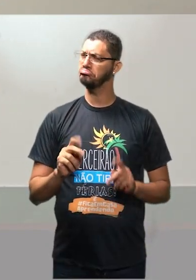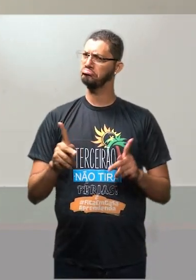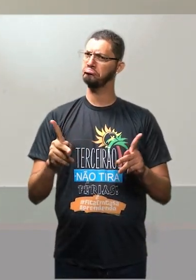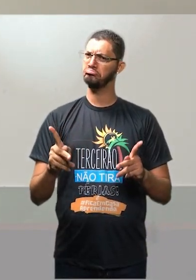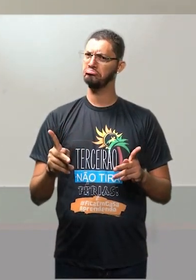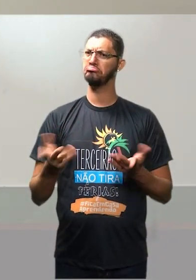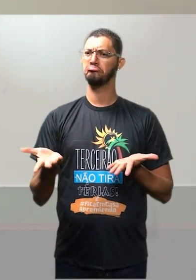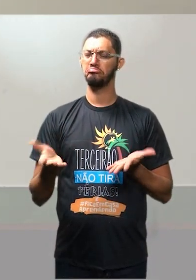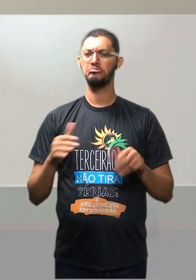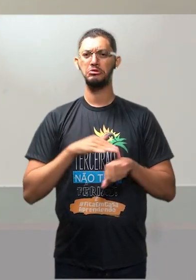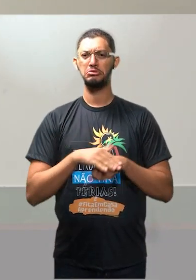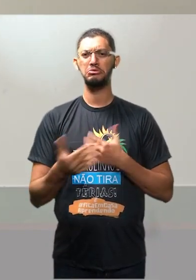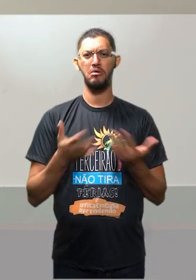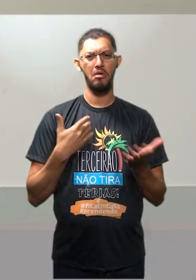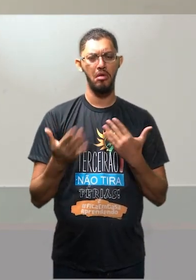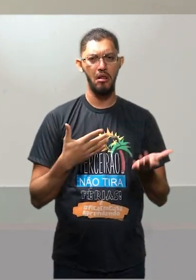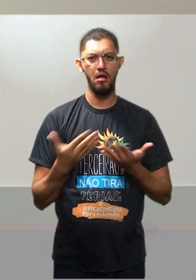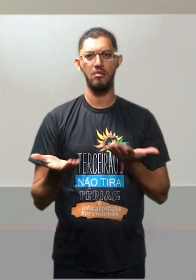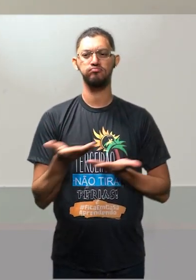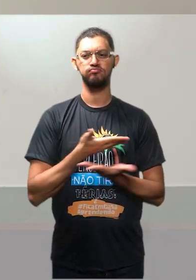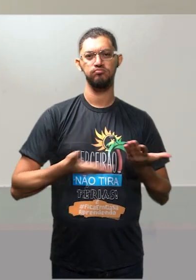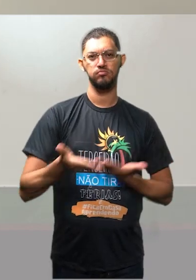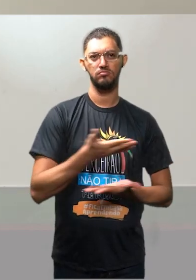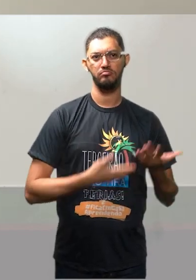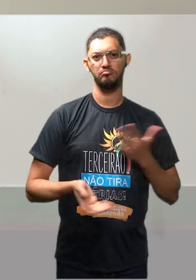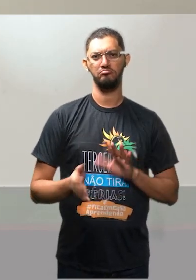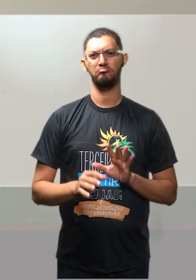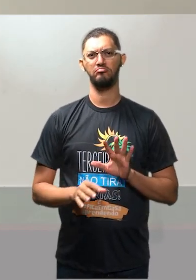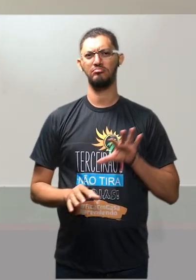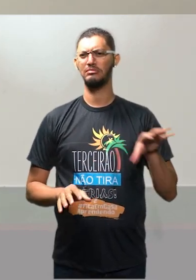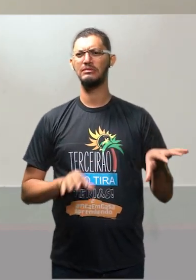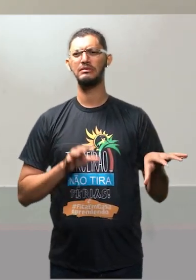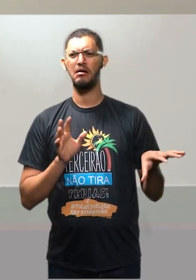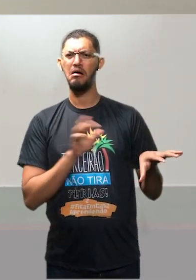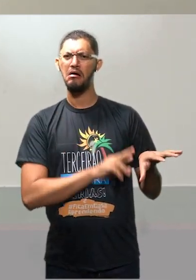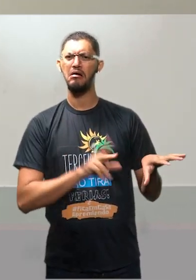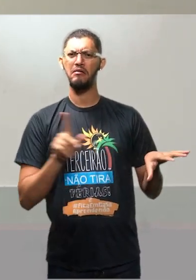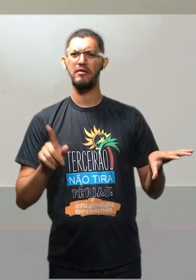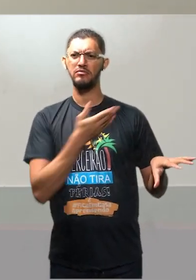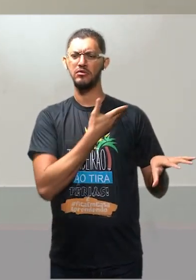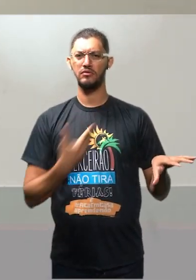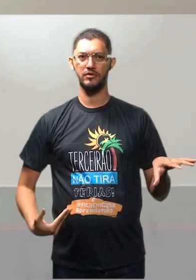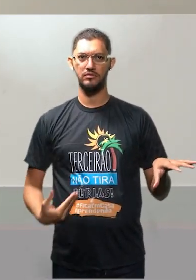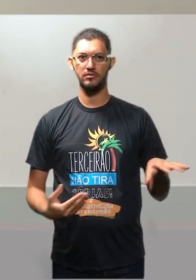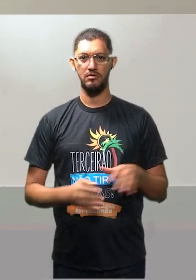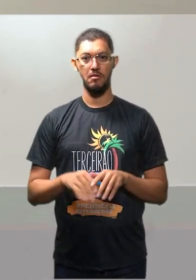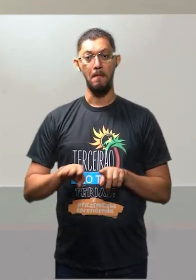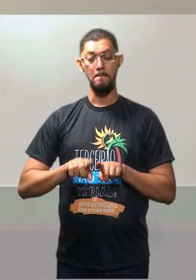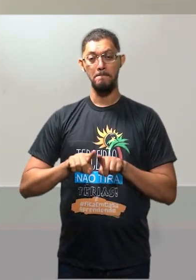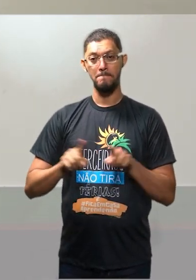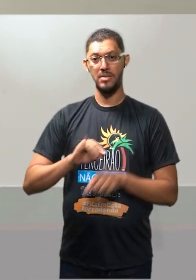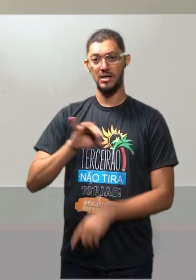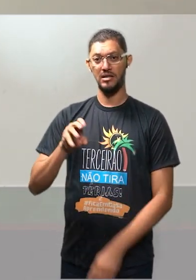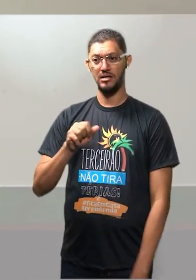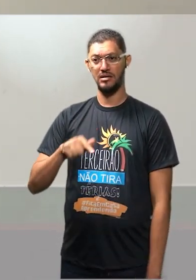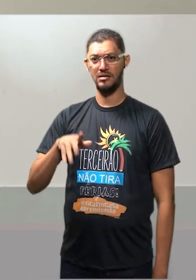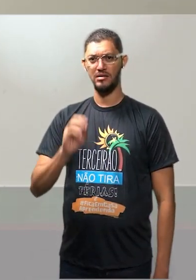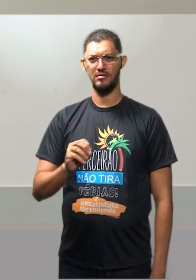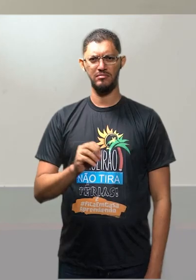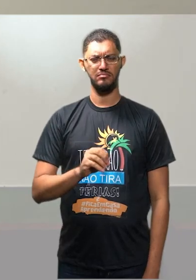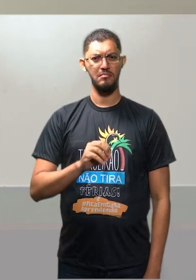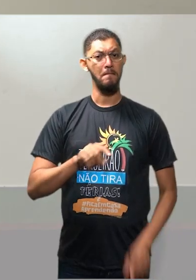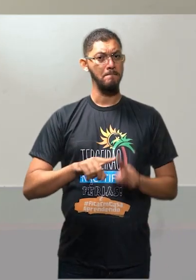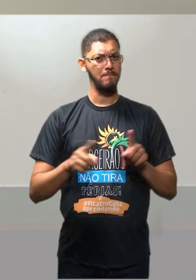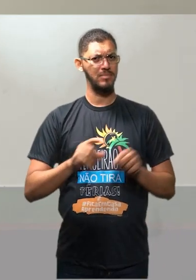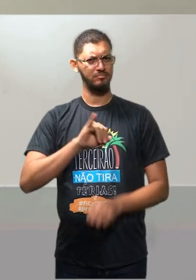conversam, são ali da esquerda. Não JK, mas o João Goulart é mais da esquerda, mas o JK